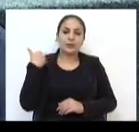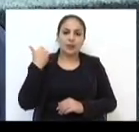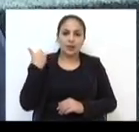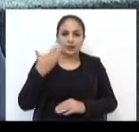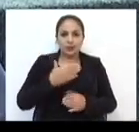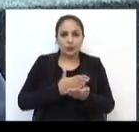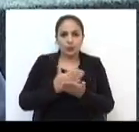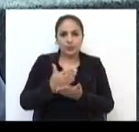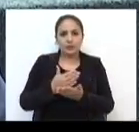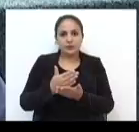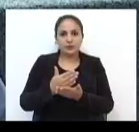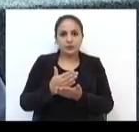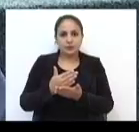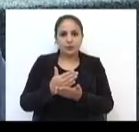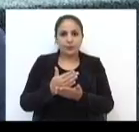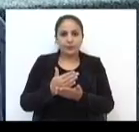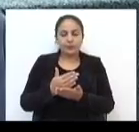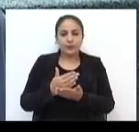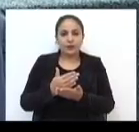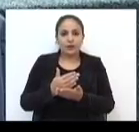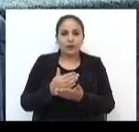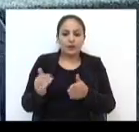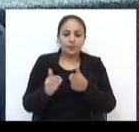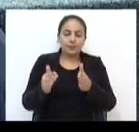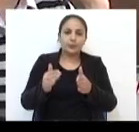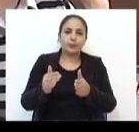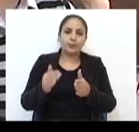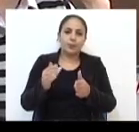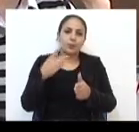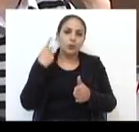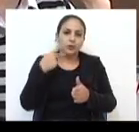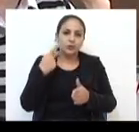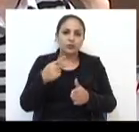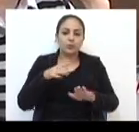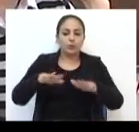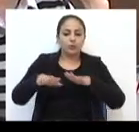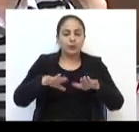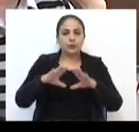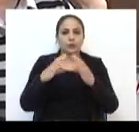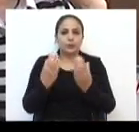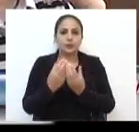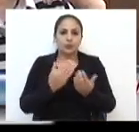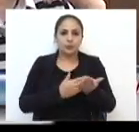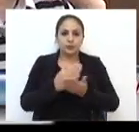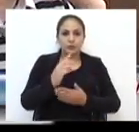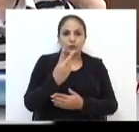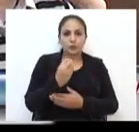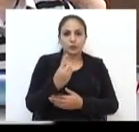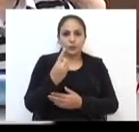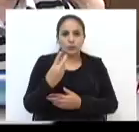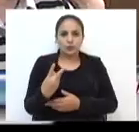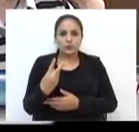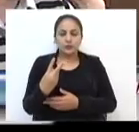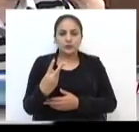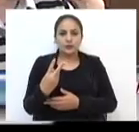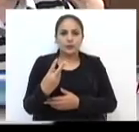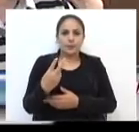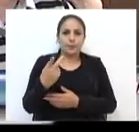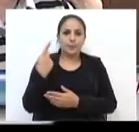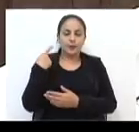iniciou sua trajetória política no movimento comunitário. Elegeu-se vereador em 2012 pelo Partido